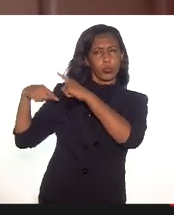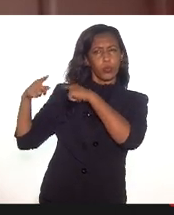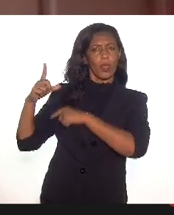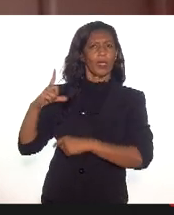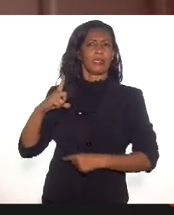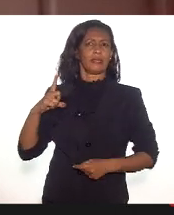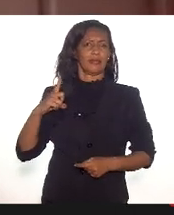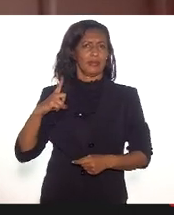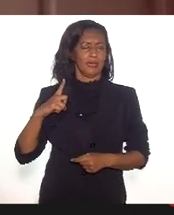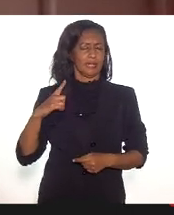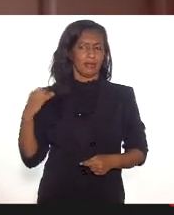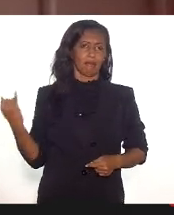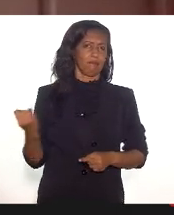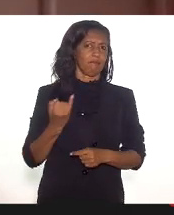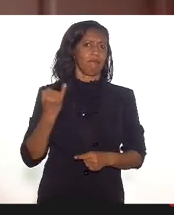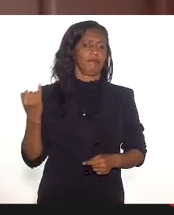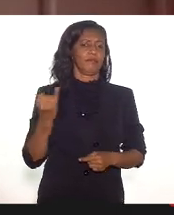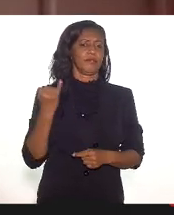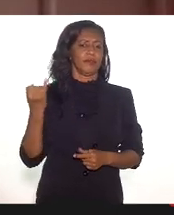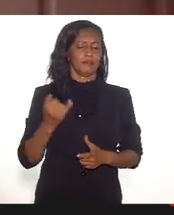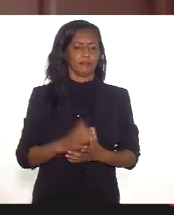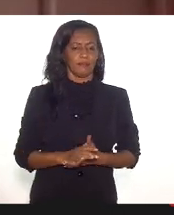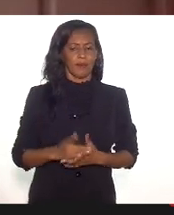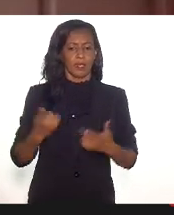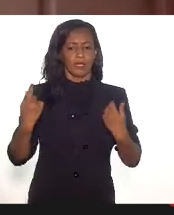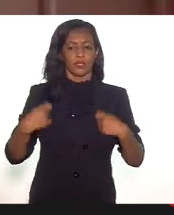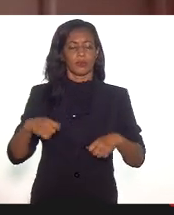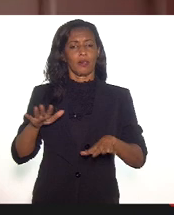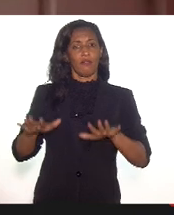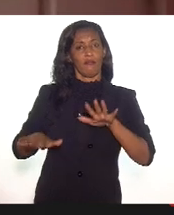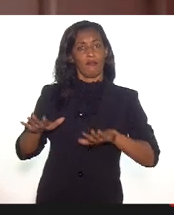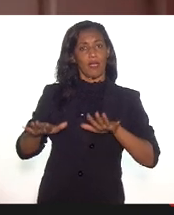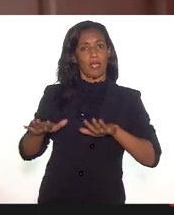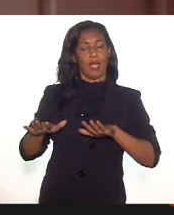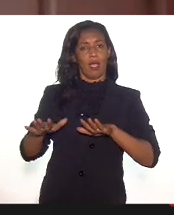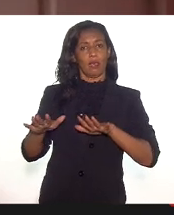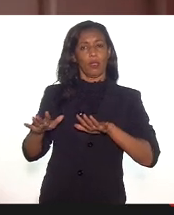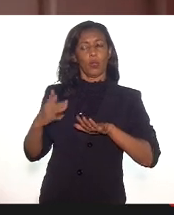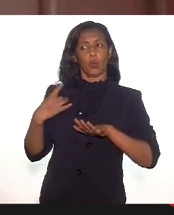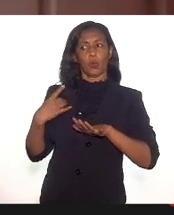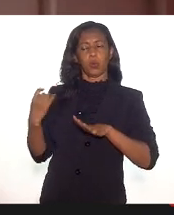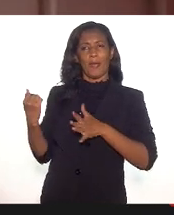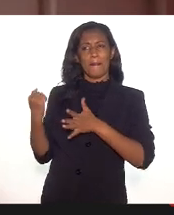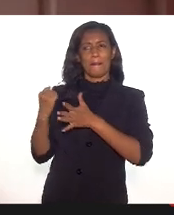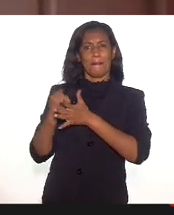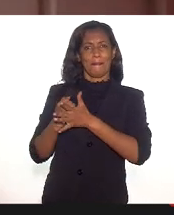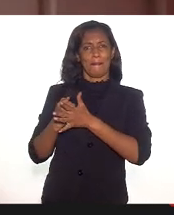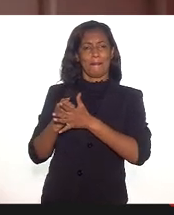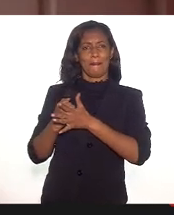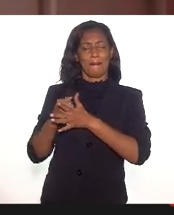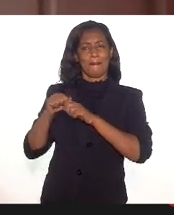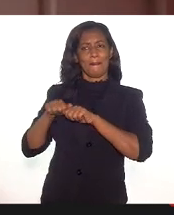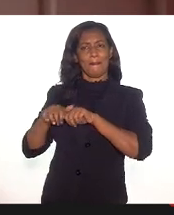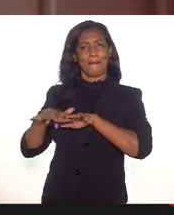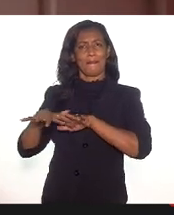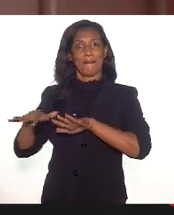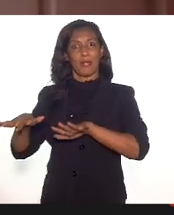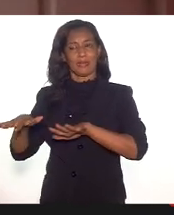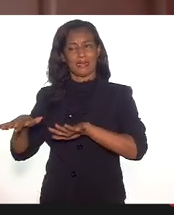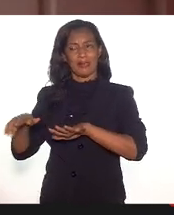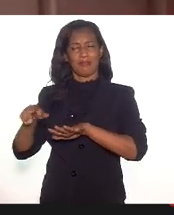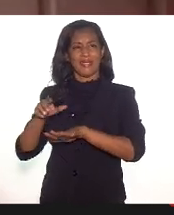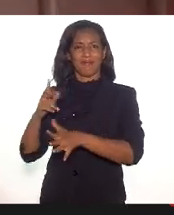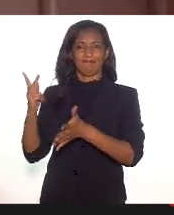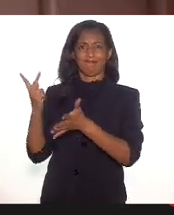isso é fundamental. A gente precisa avaliar os impactos que a pandemia produziu nos